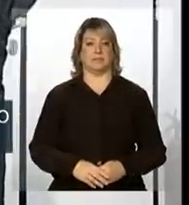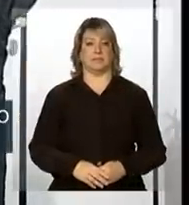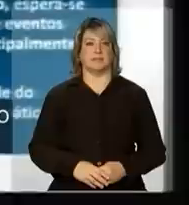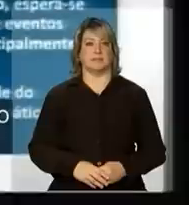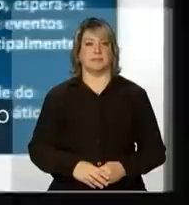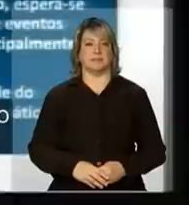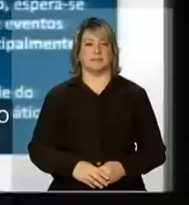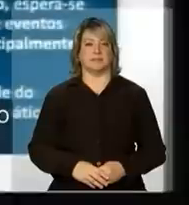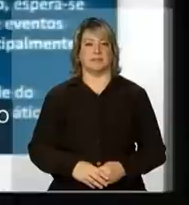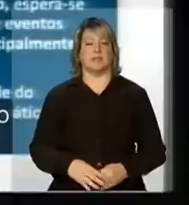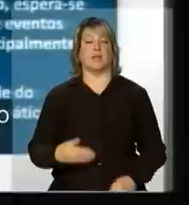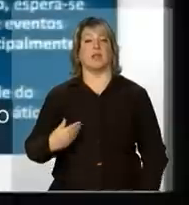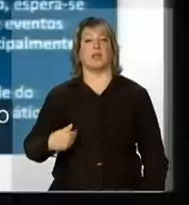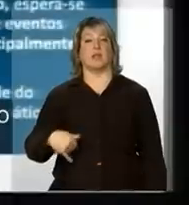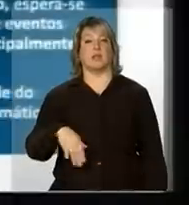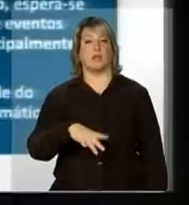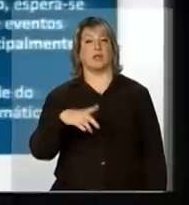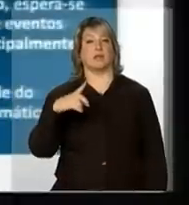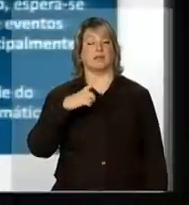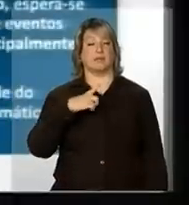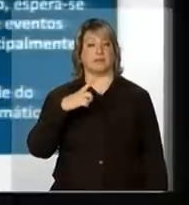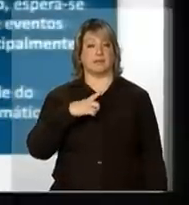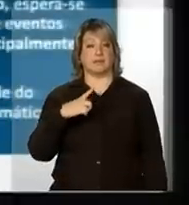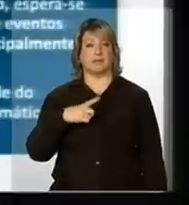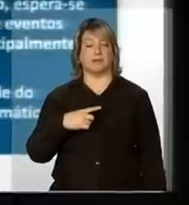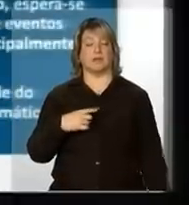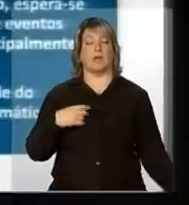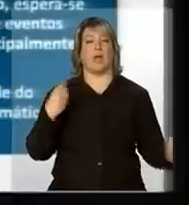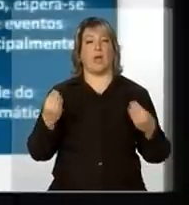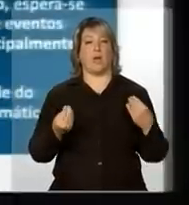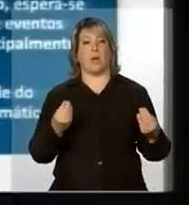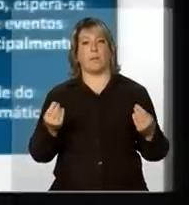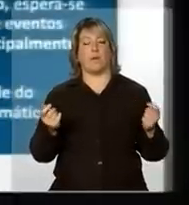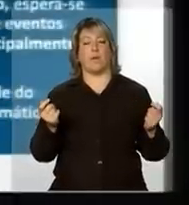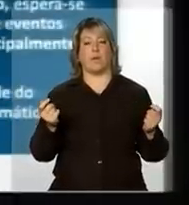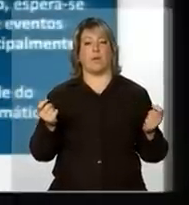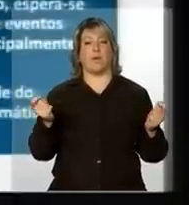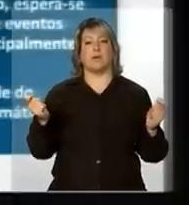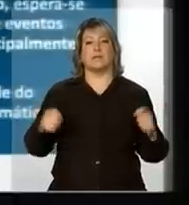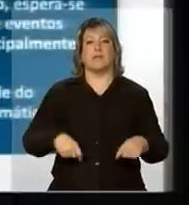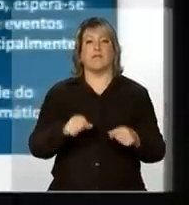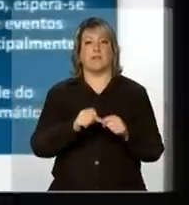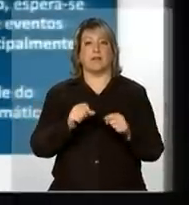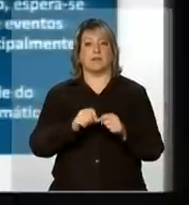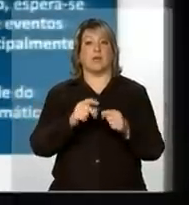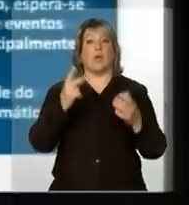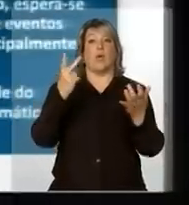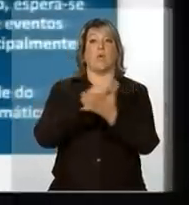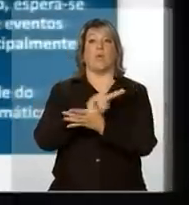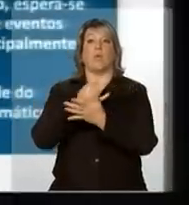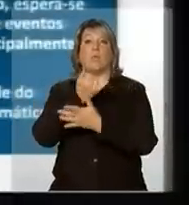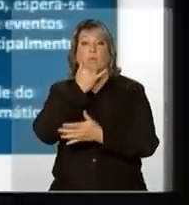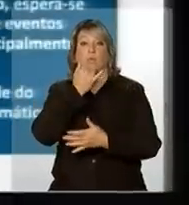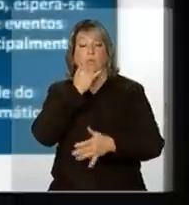Nós temos uma condição também de estar fazendo previsões de anomalias num caráter semanal.